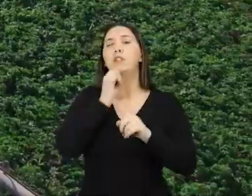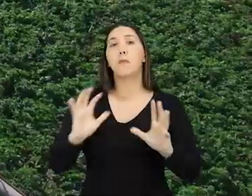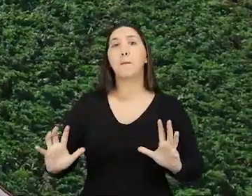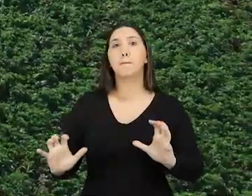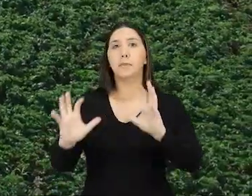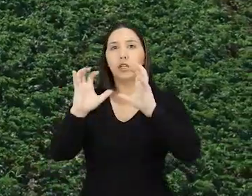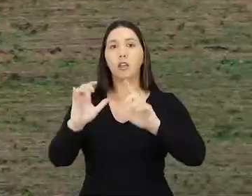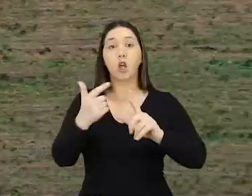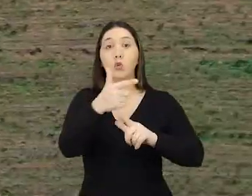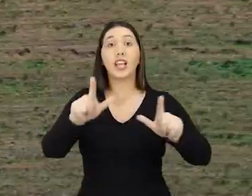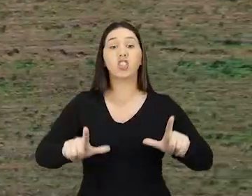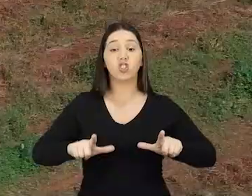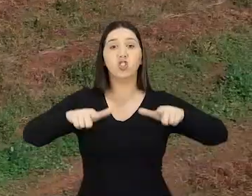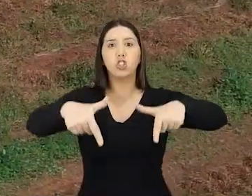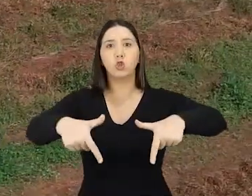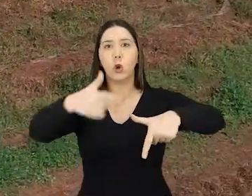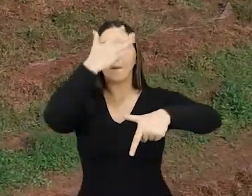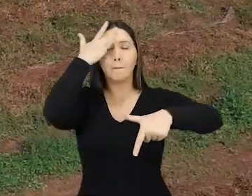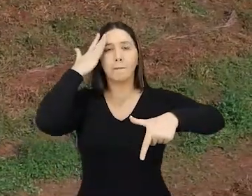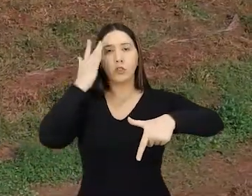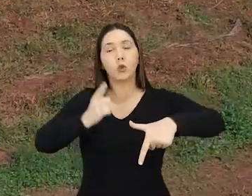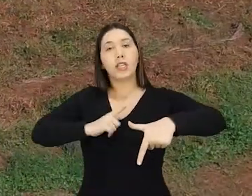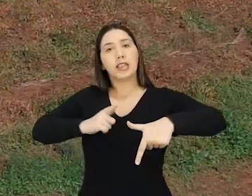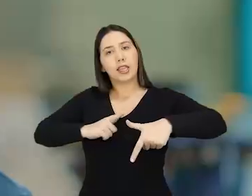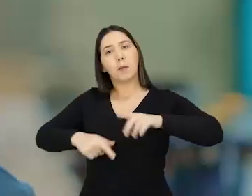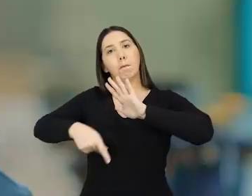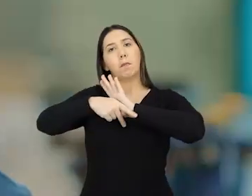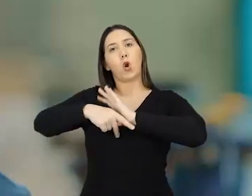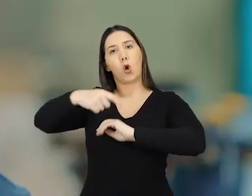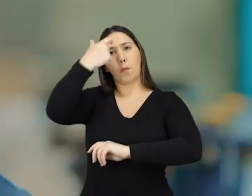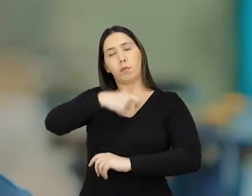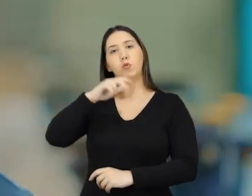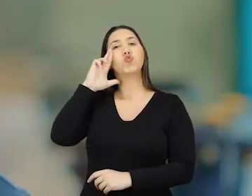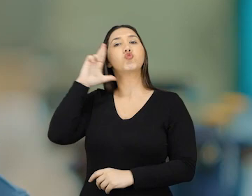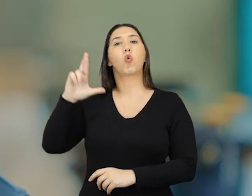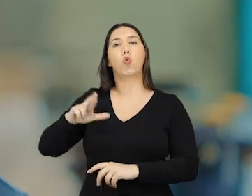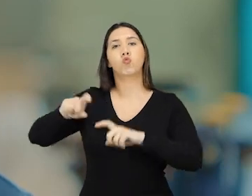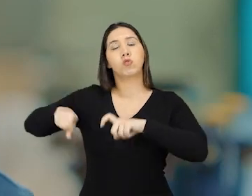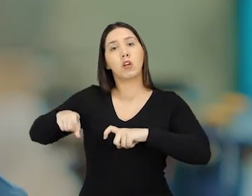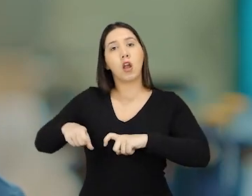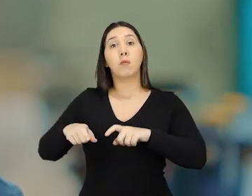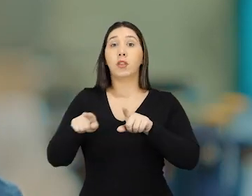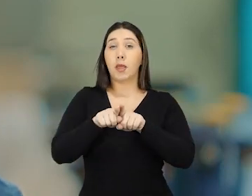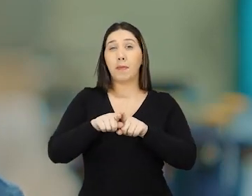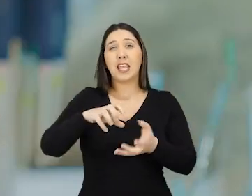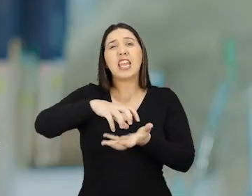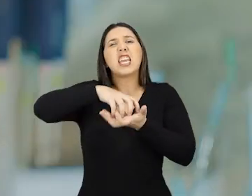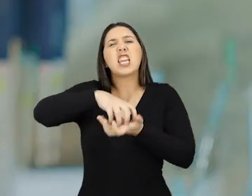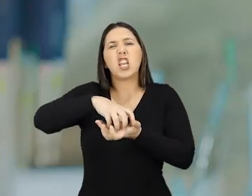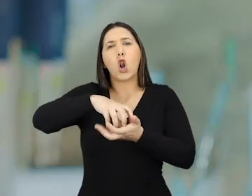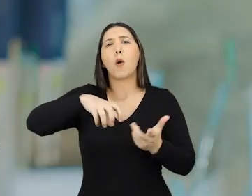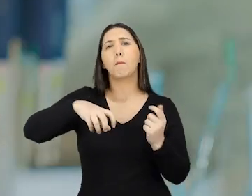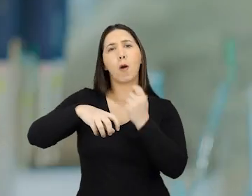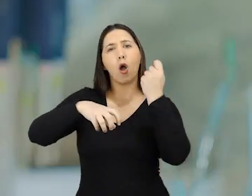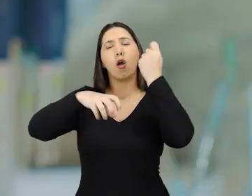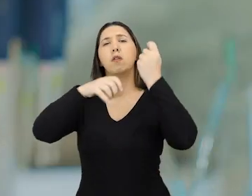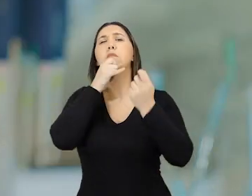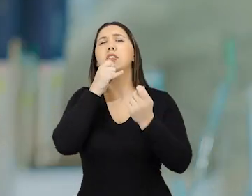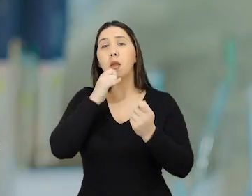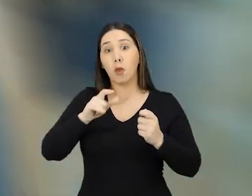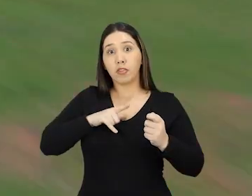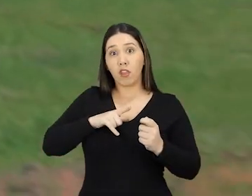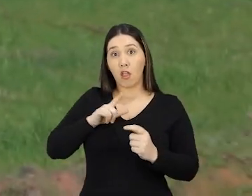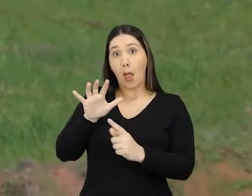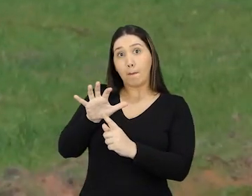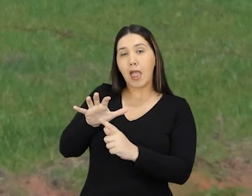propriedade a todo mundo que produz no campo. Assentados, quilombolas e também os proprietários rurais de terras produtivas que estavam ameaçadas por